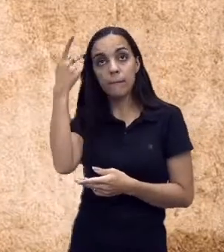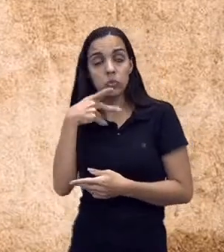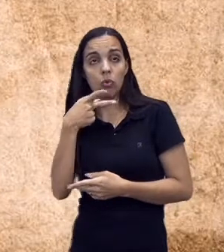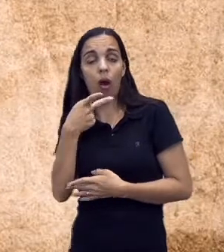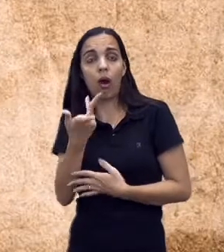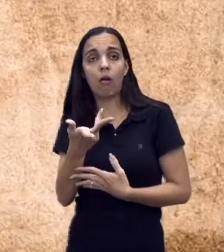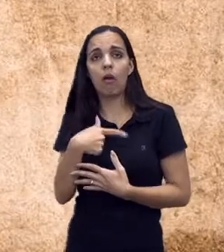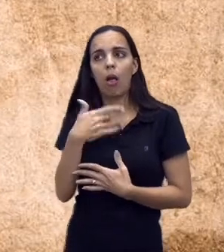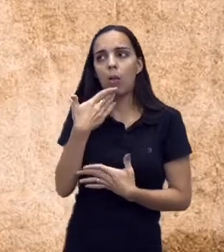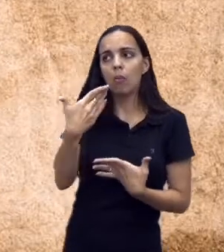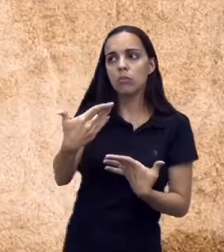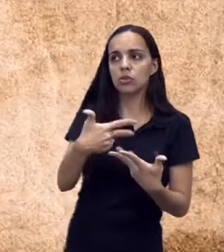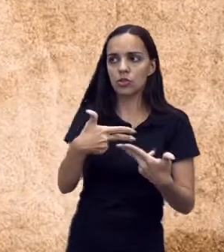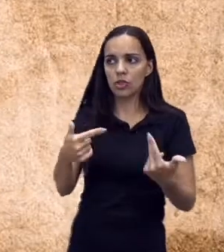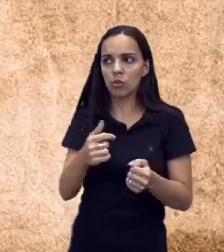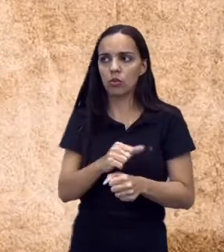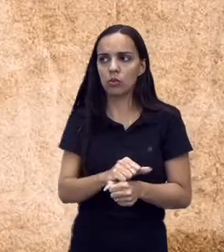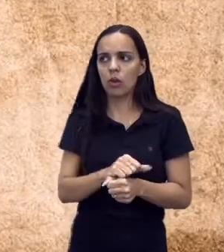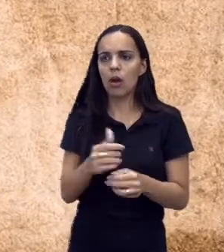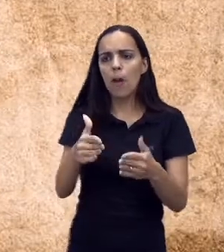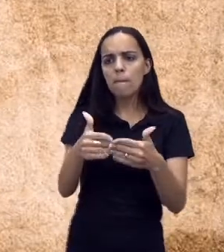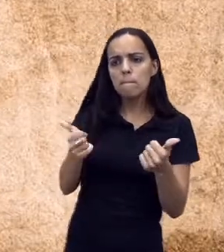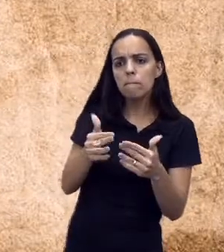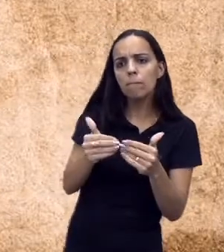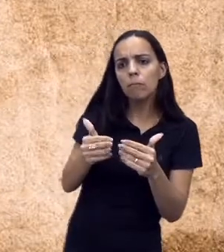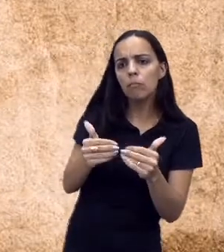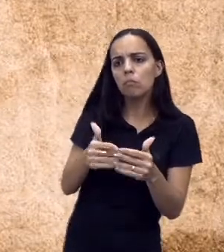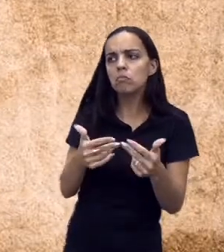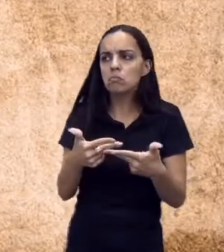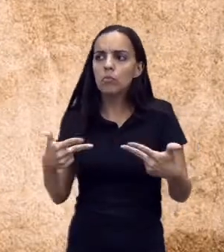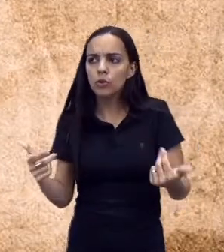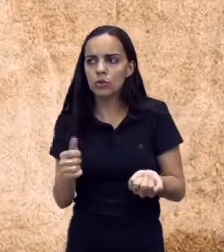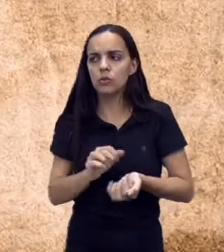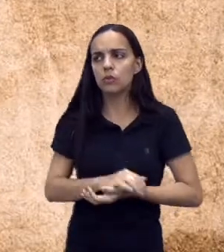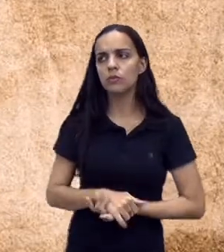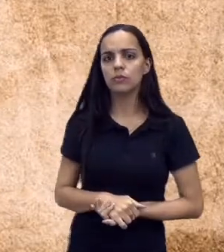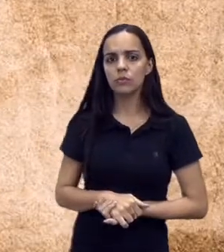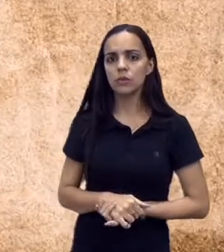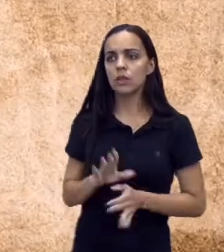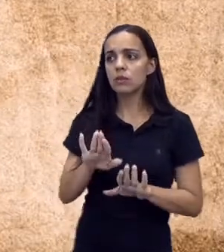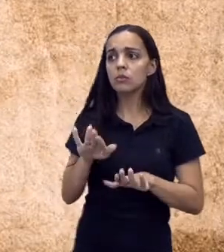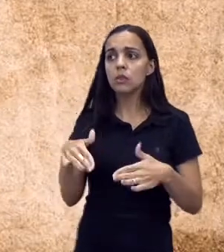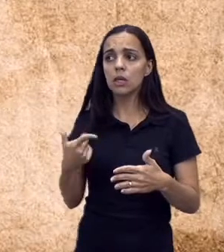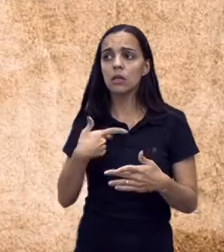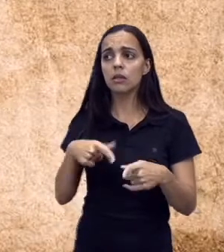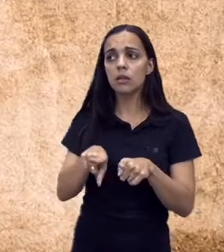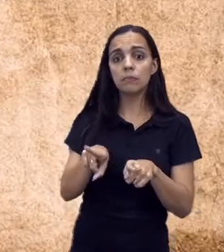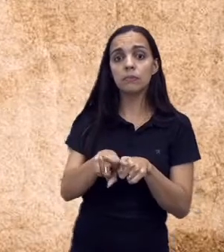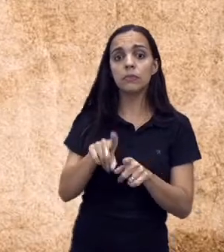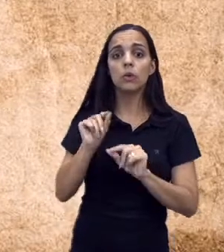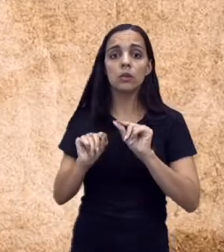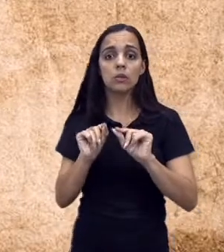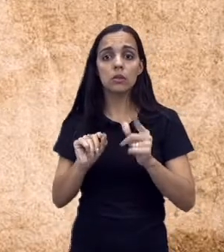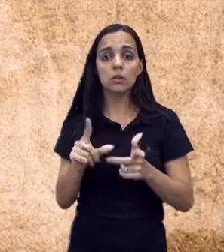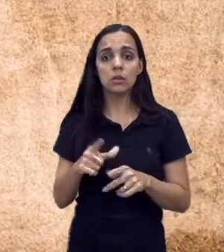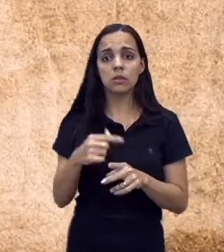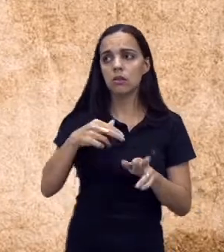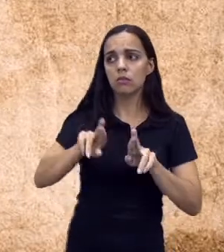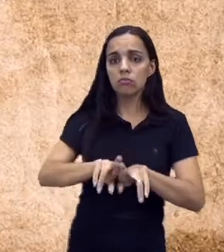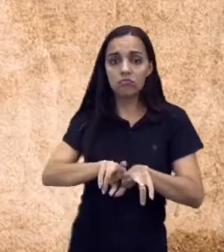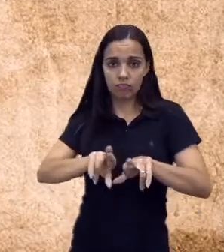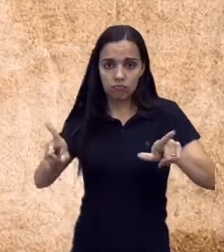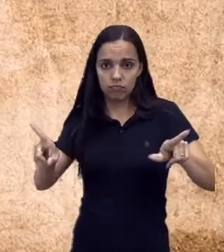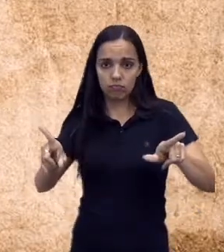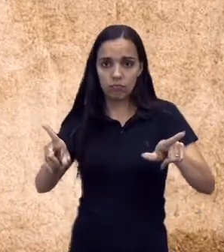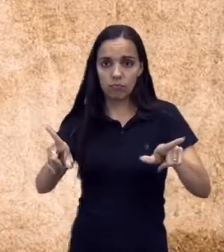pedir, vai solicitar algo, a alguma autoridade. E aí nós temos também a diferença